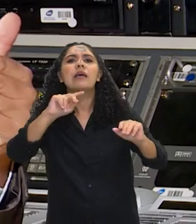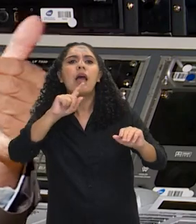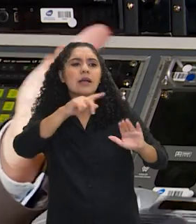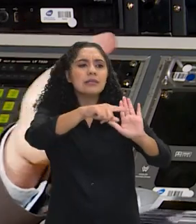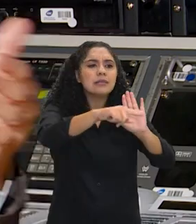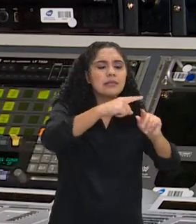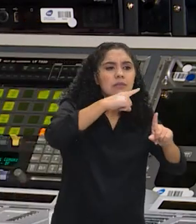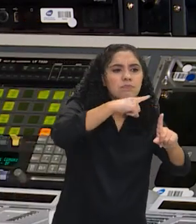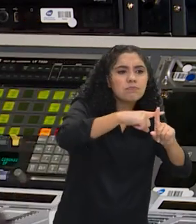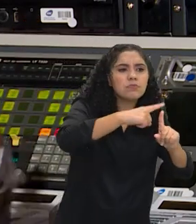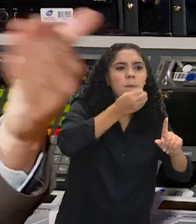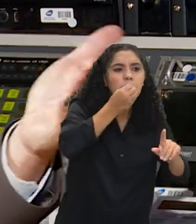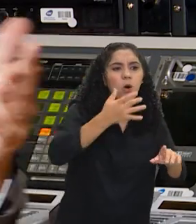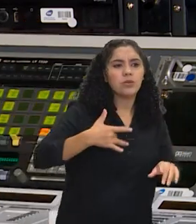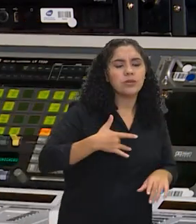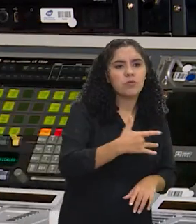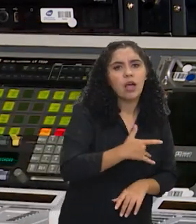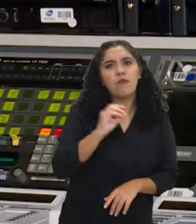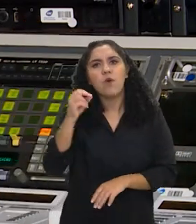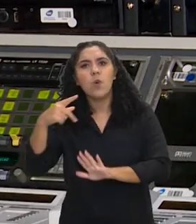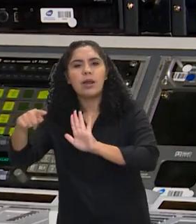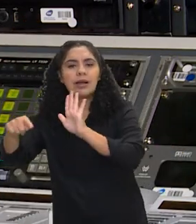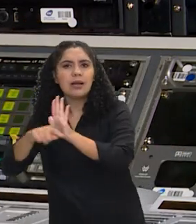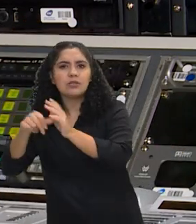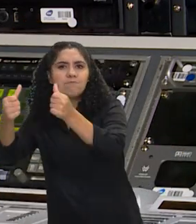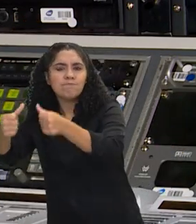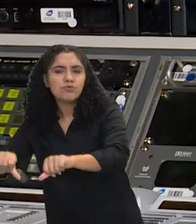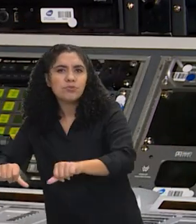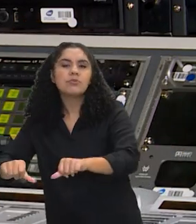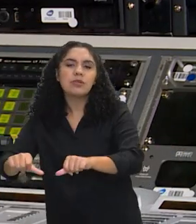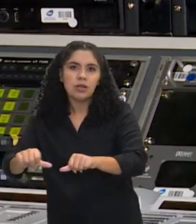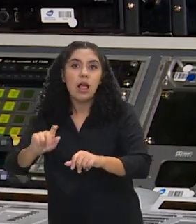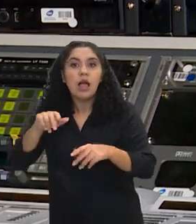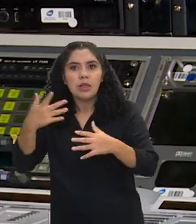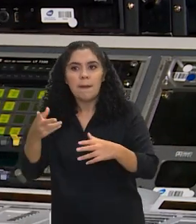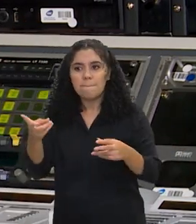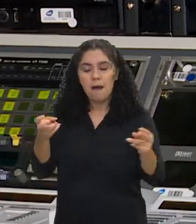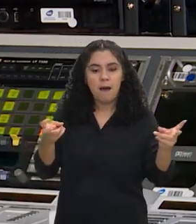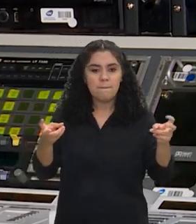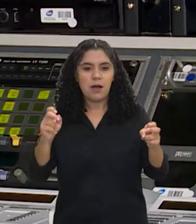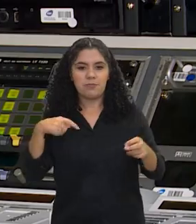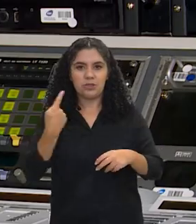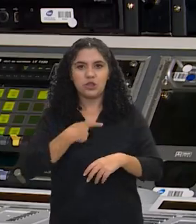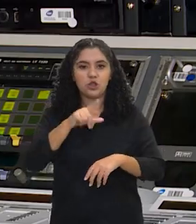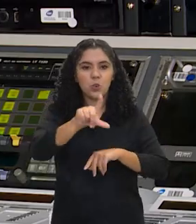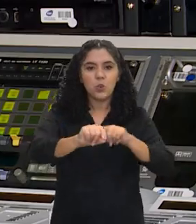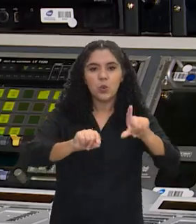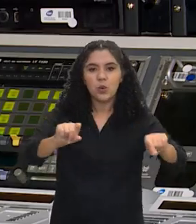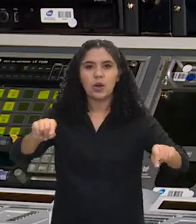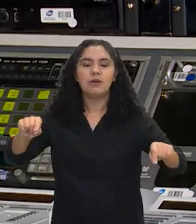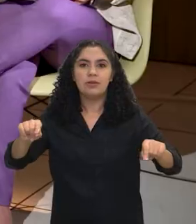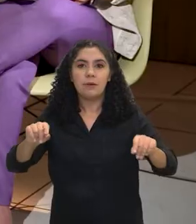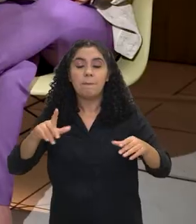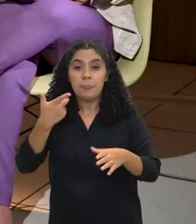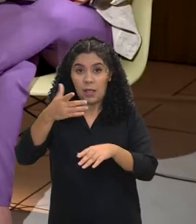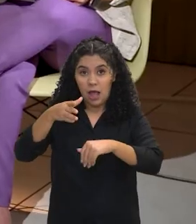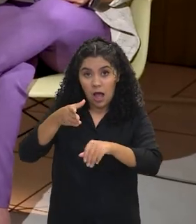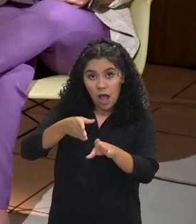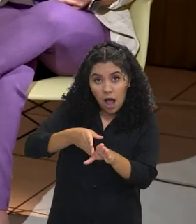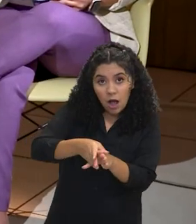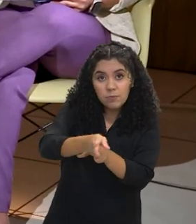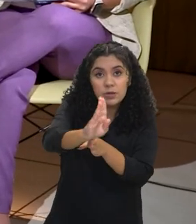qual é o ponto que a gente deve evitar passar, eu acho que é a partir daí que a gente vai poder fazer as nossas escolhas. Essas